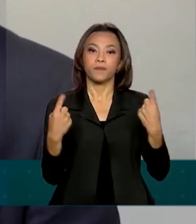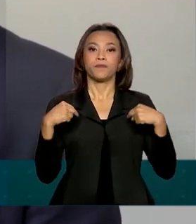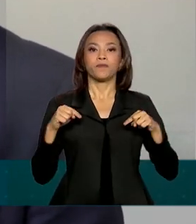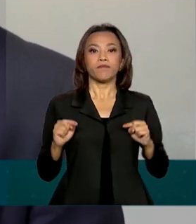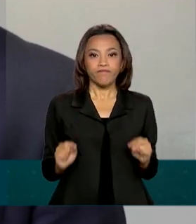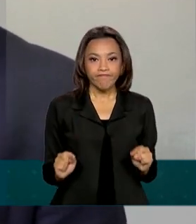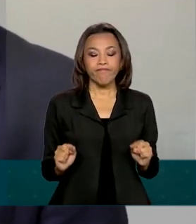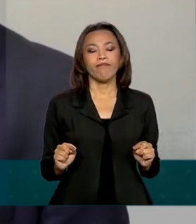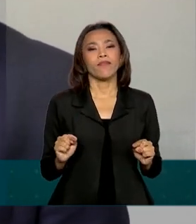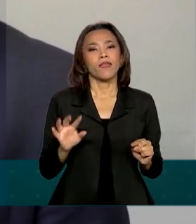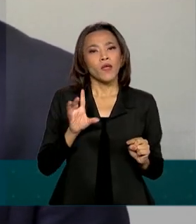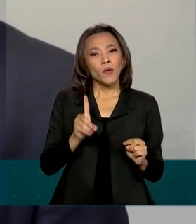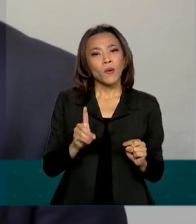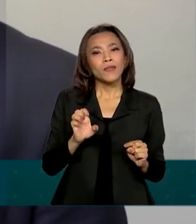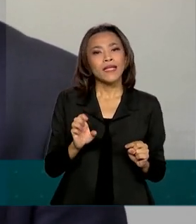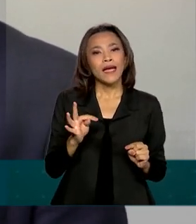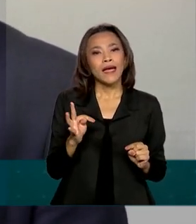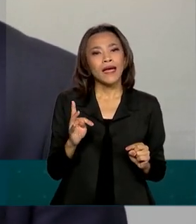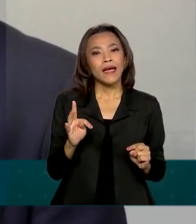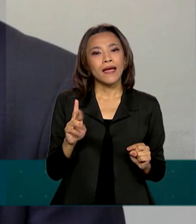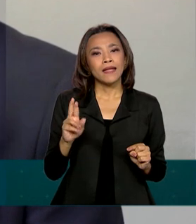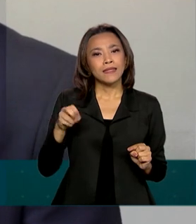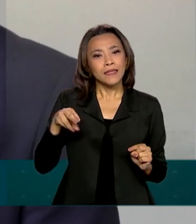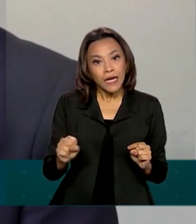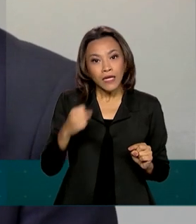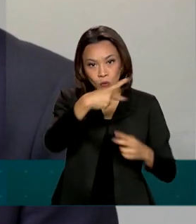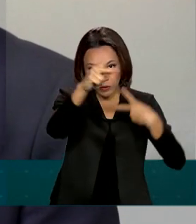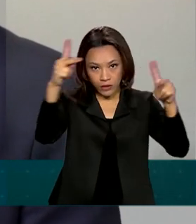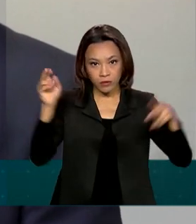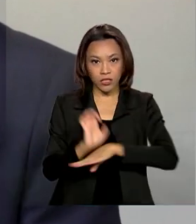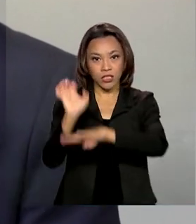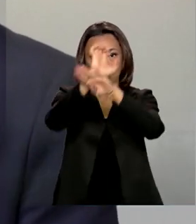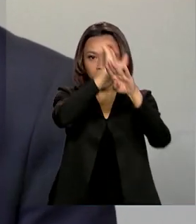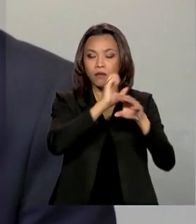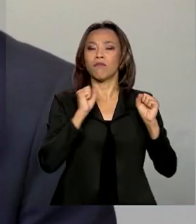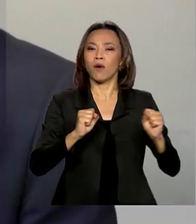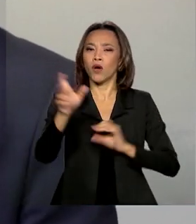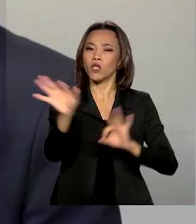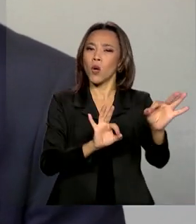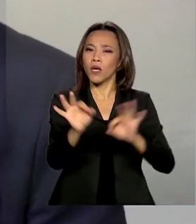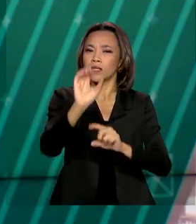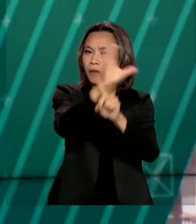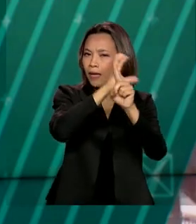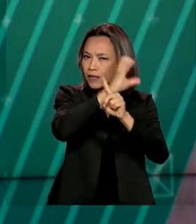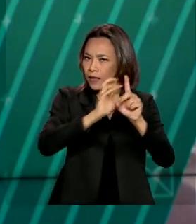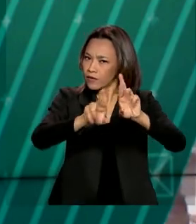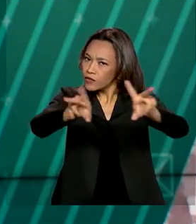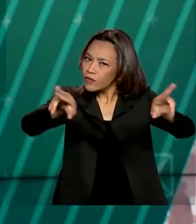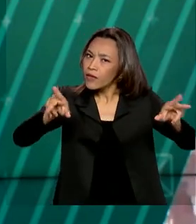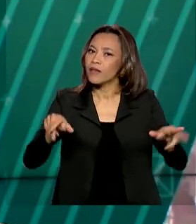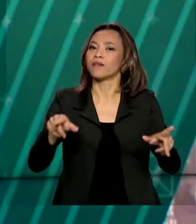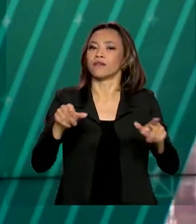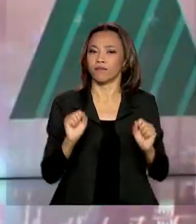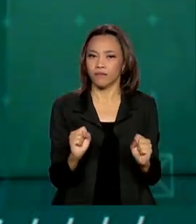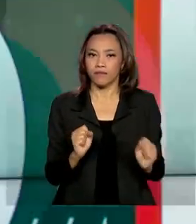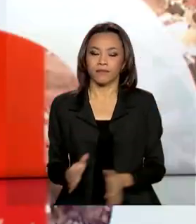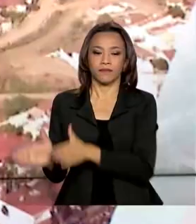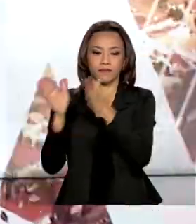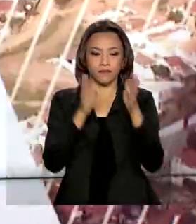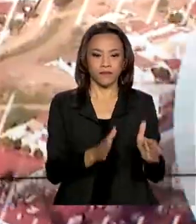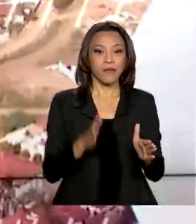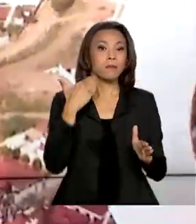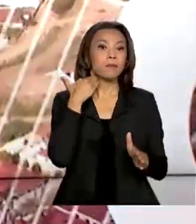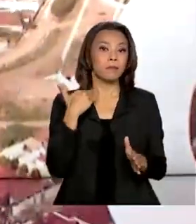Excepcionalmente, o DETRAN do seu estado pode estabelecer um cronograma diferenciado para transferência. Instituições